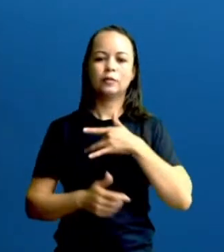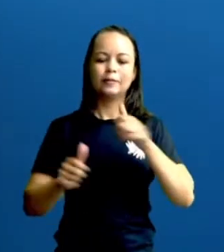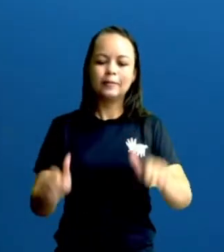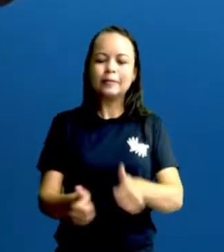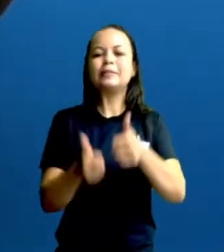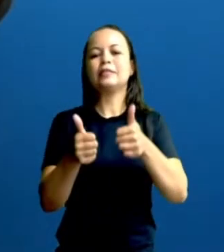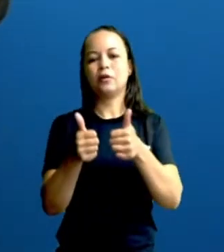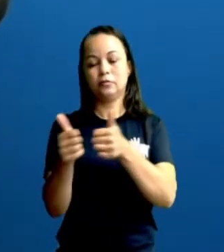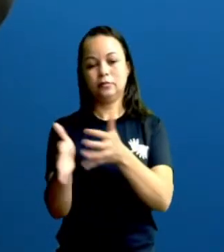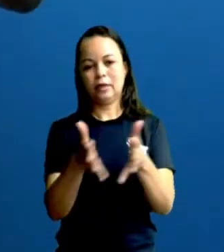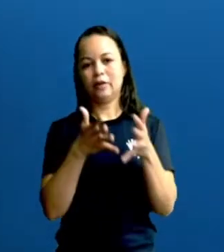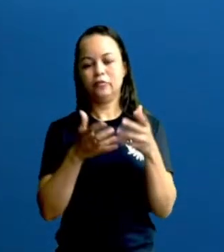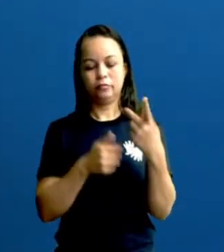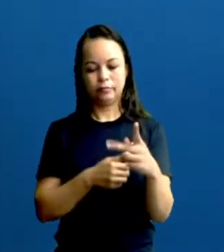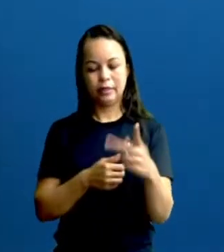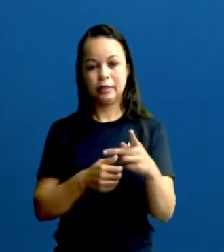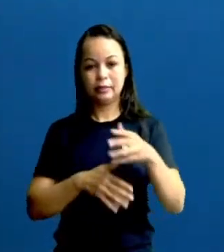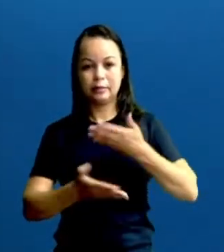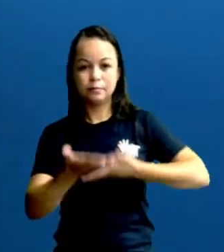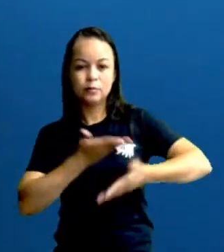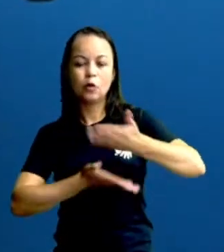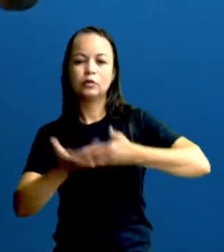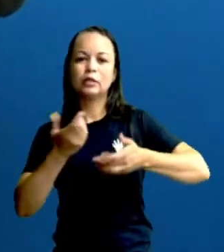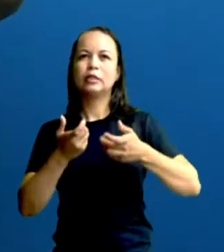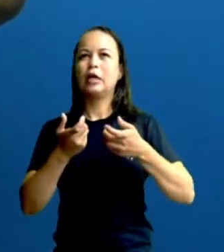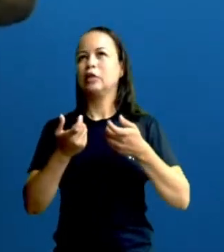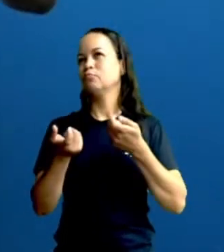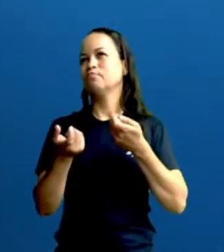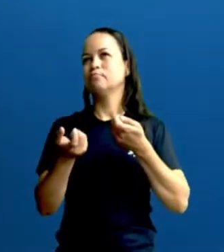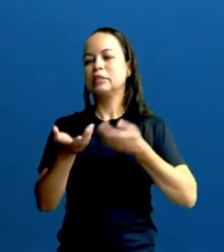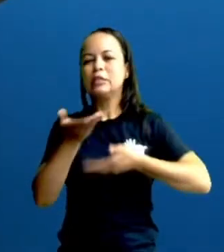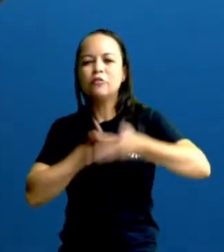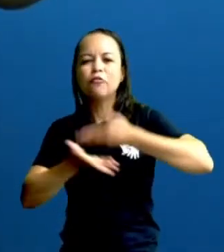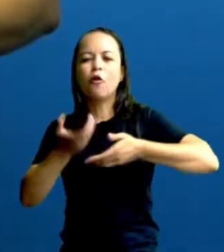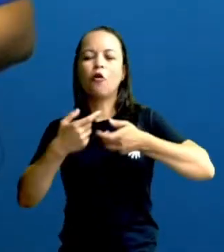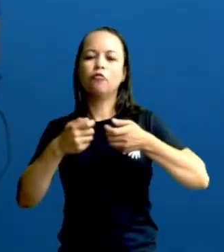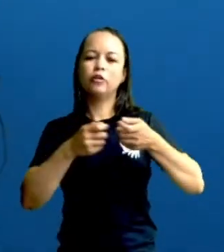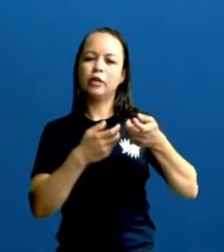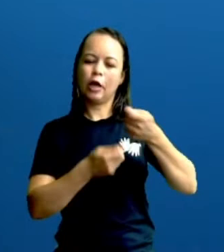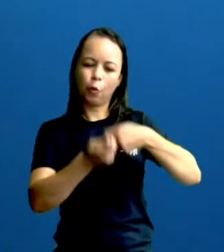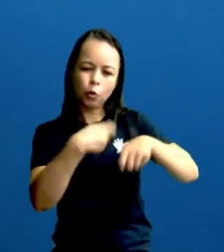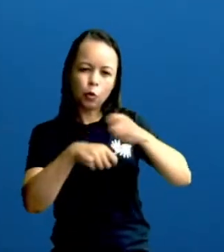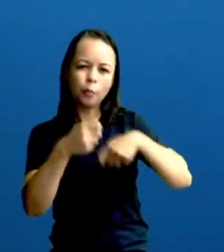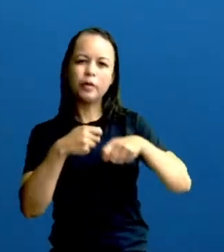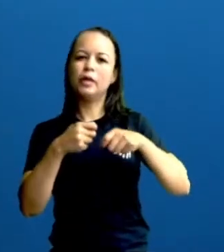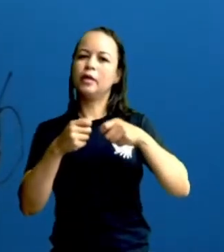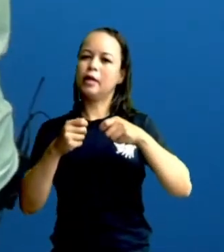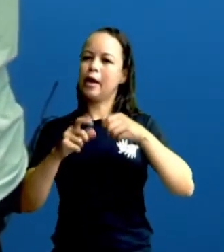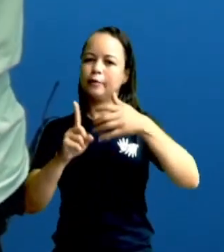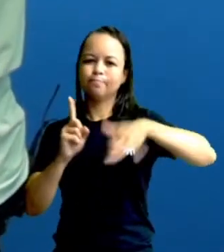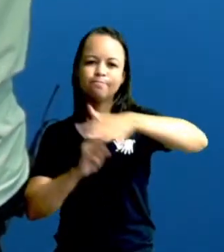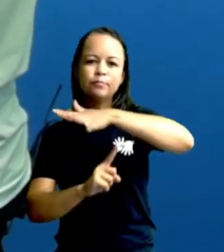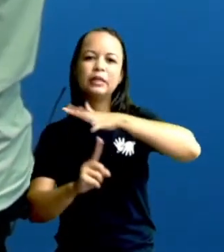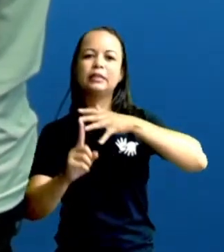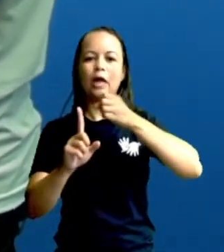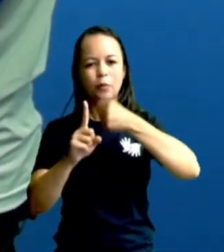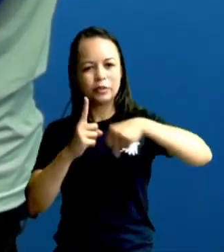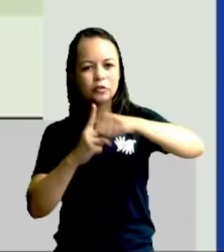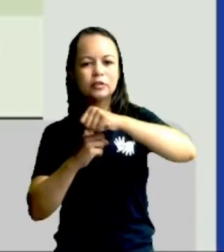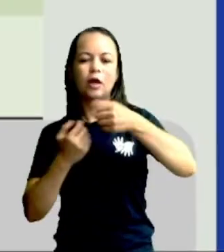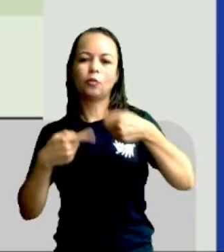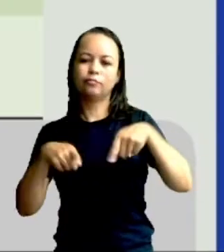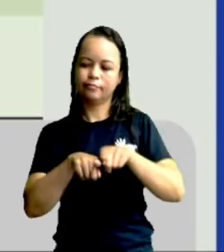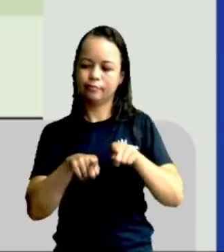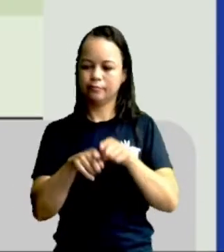todo, dessa cadeia toda que envolve questões econômicas, questões sociais e questões ambientais. E aqui, definição de áreas